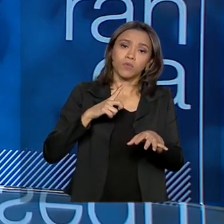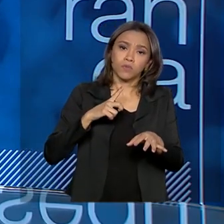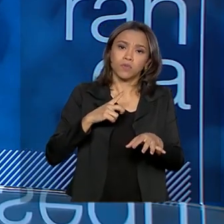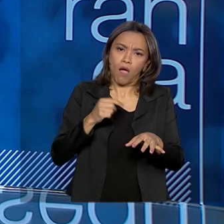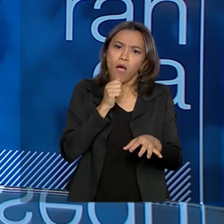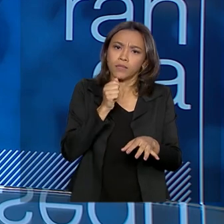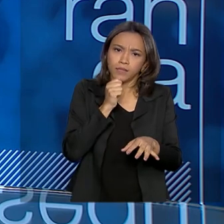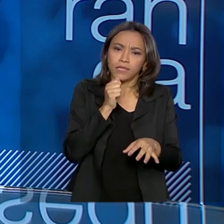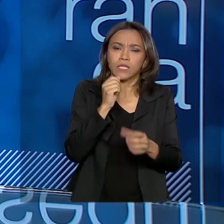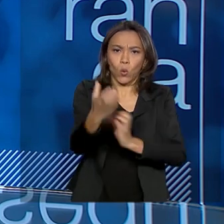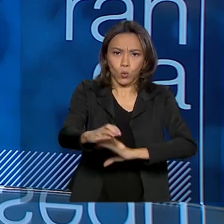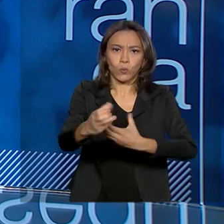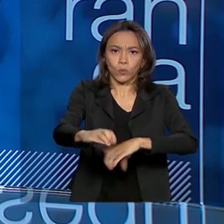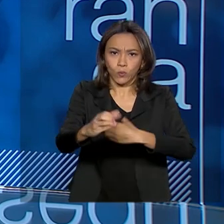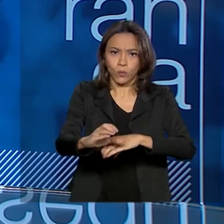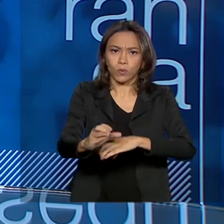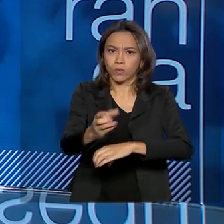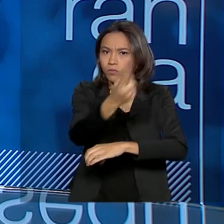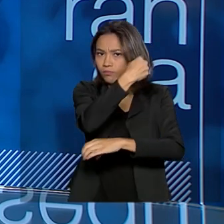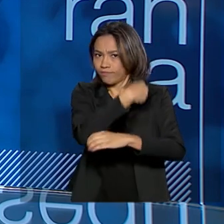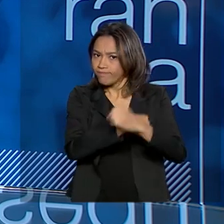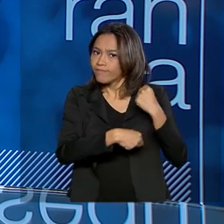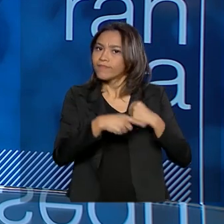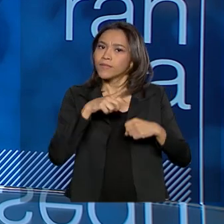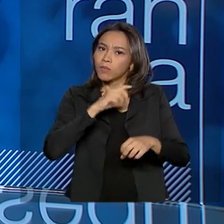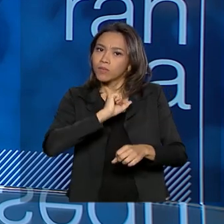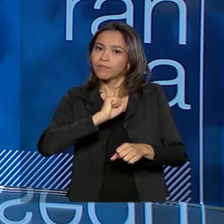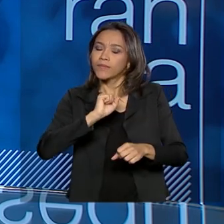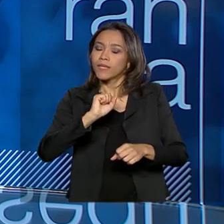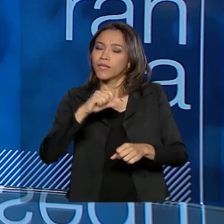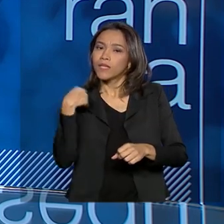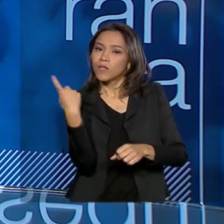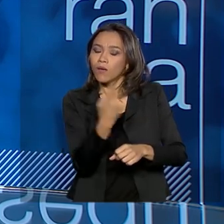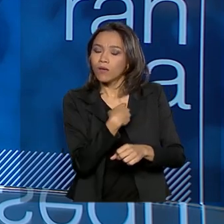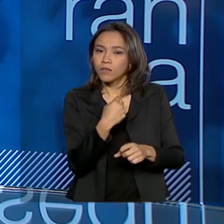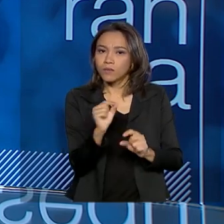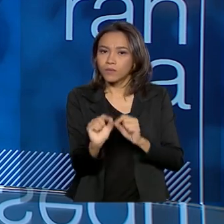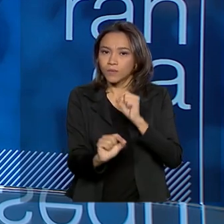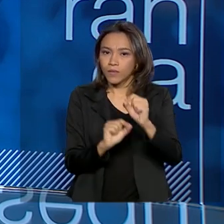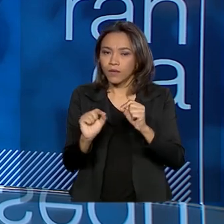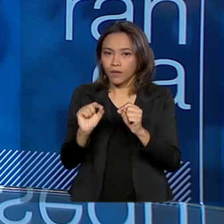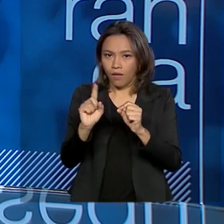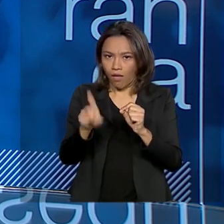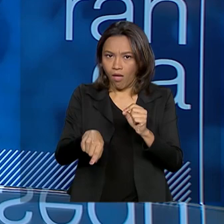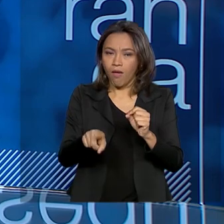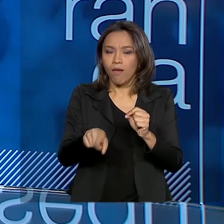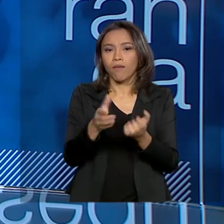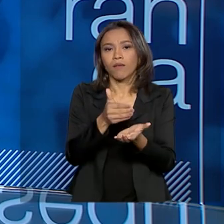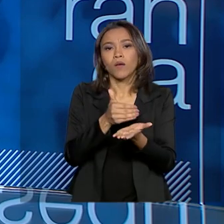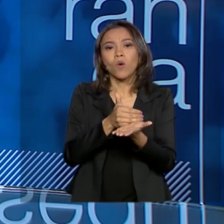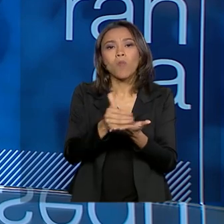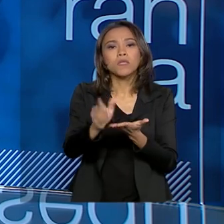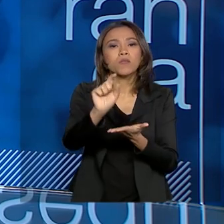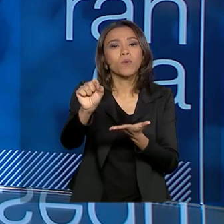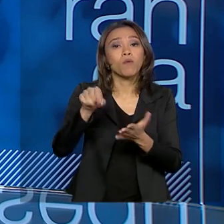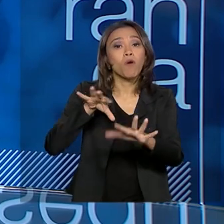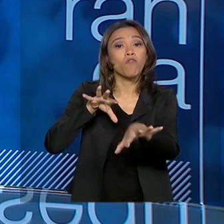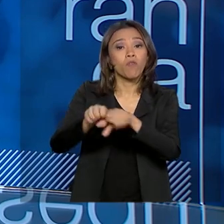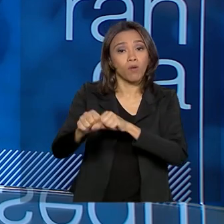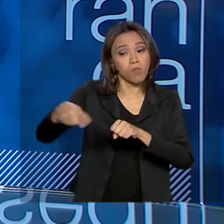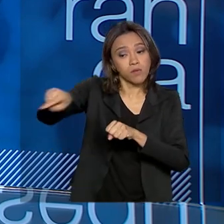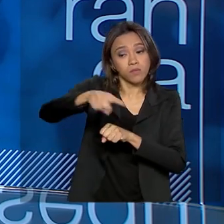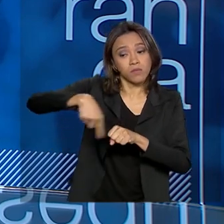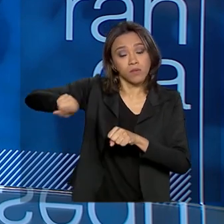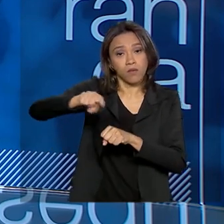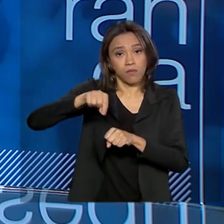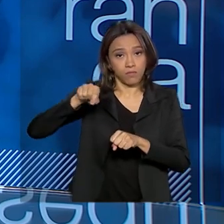uma turma remanescente e a busca nossa é de iniciar um processo de formação deles para